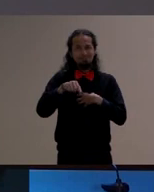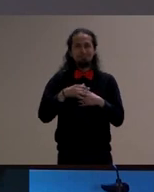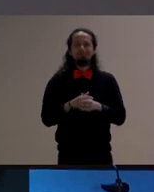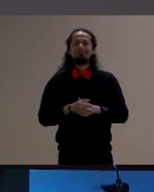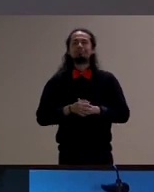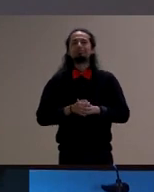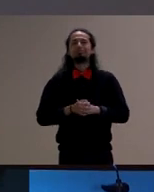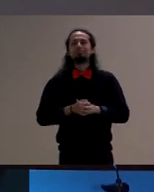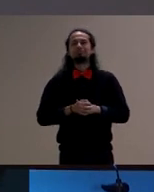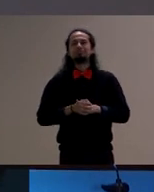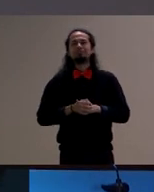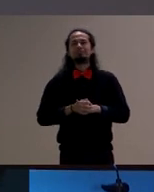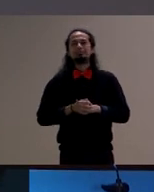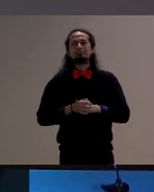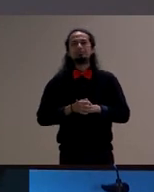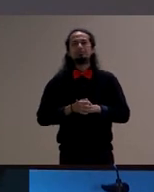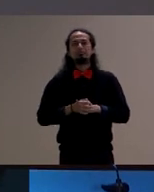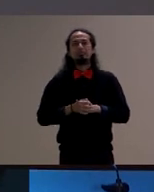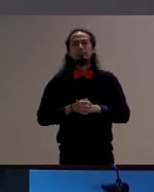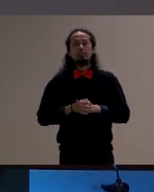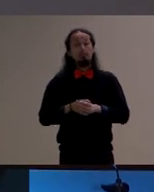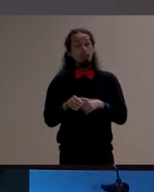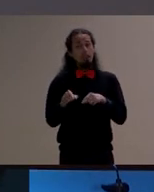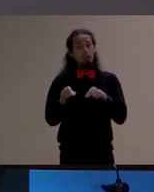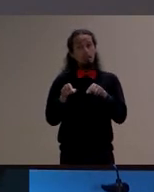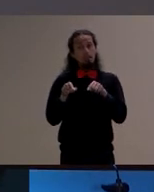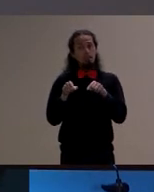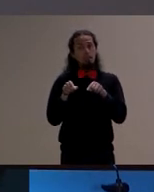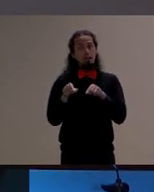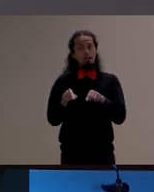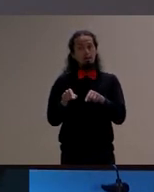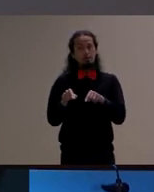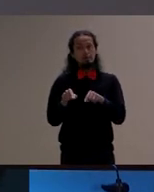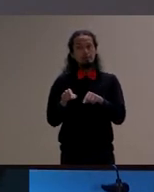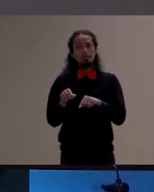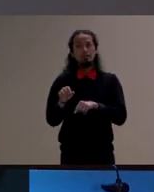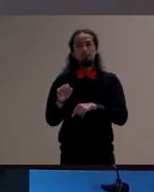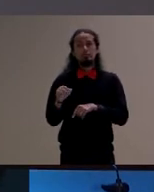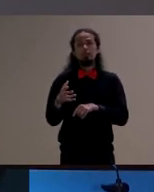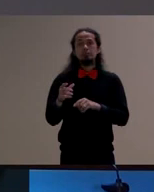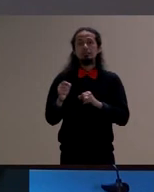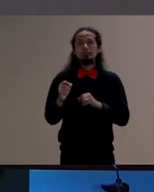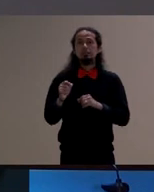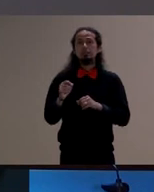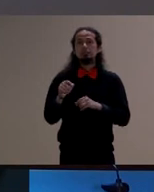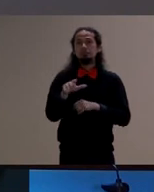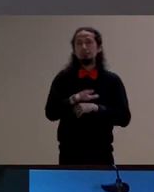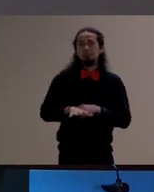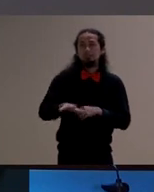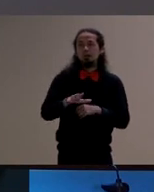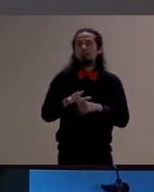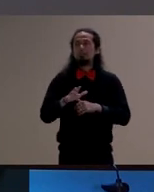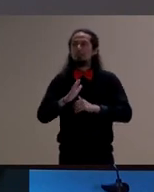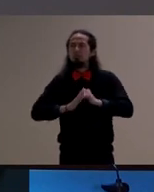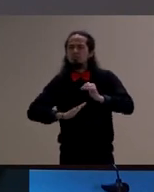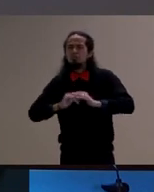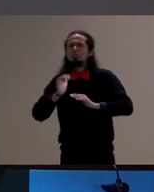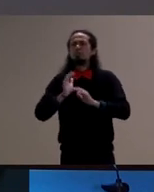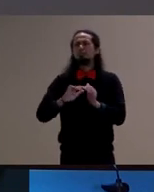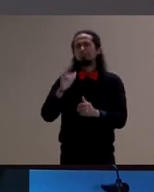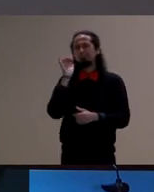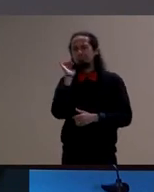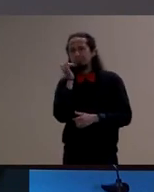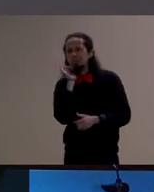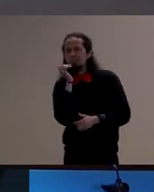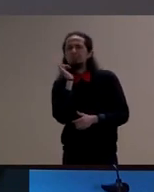então é aí é o espaço onde ela vai narrar construir essas narrativas e permitir então essa